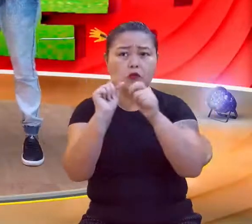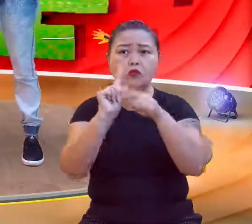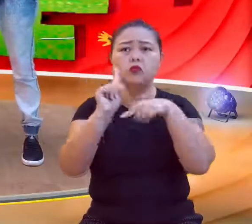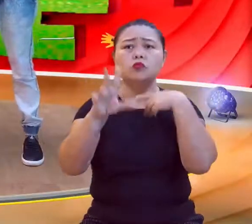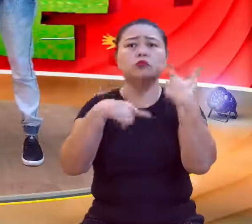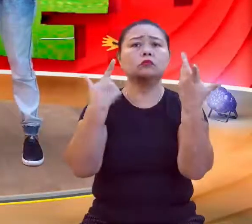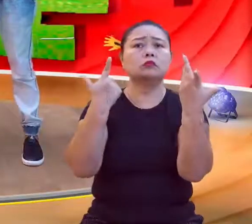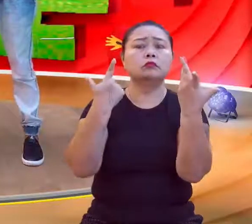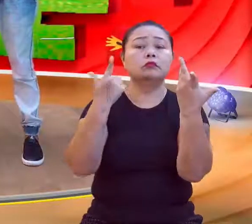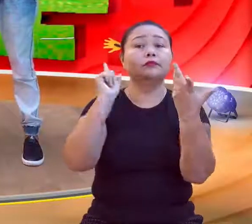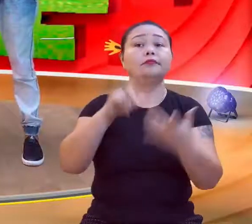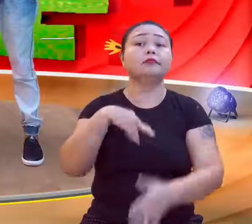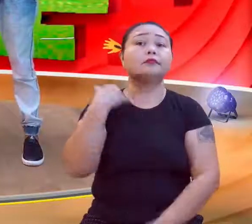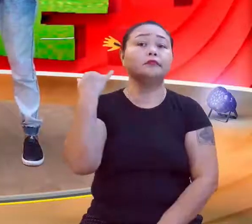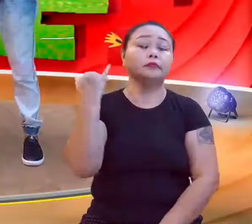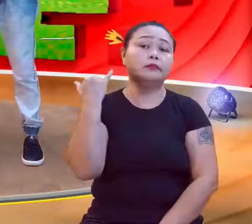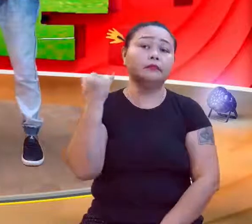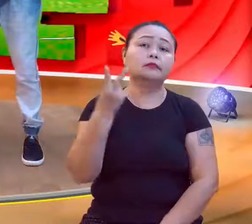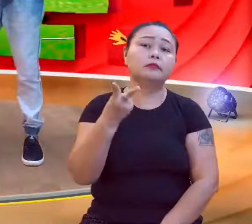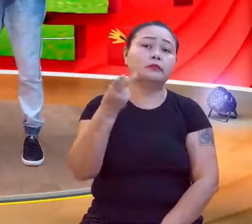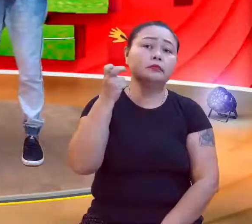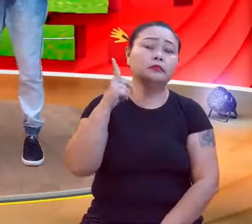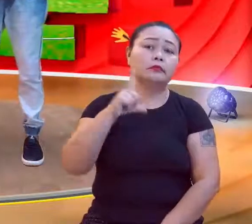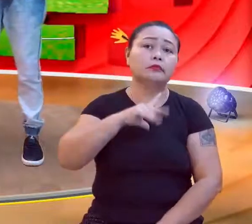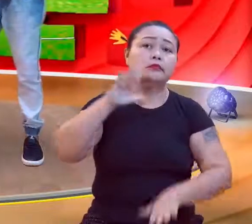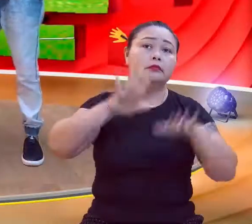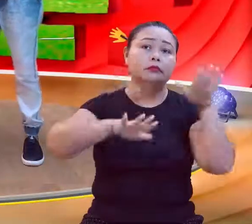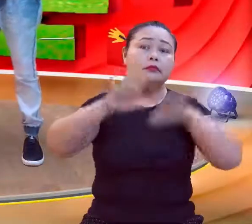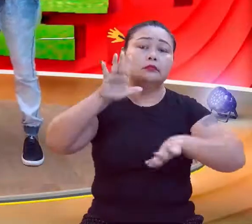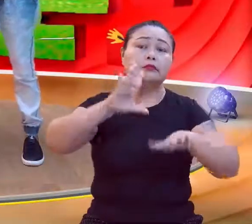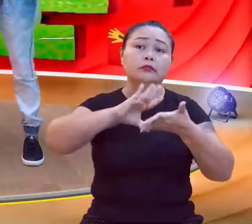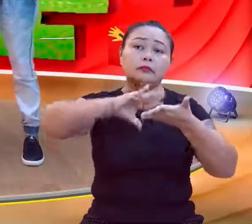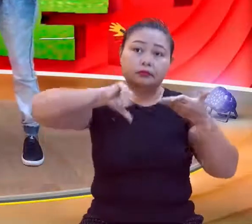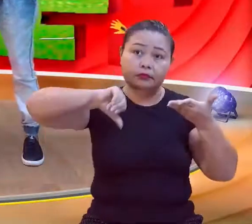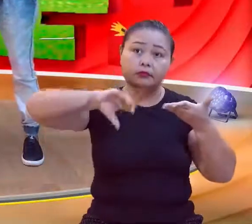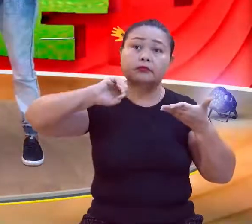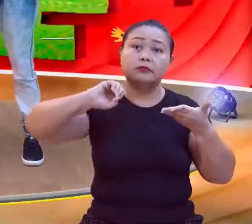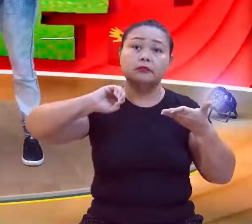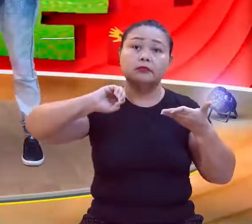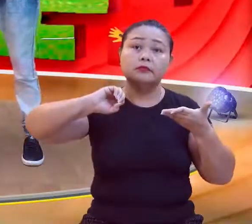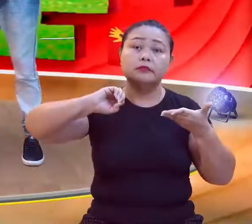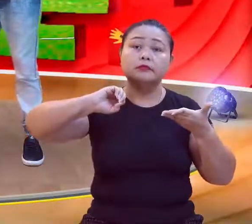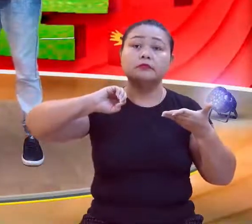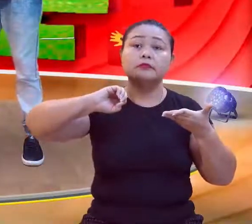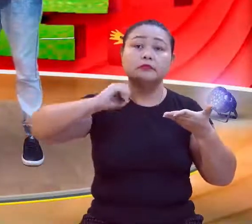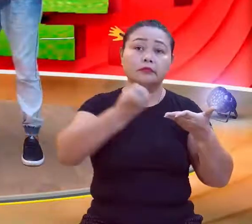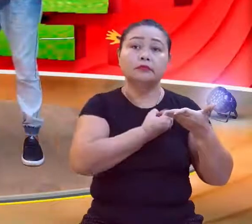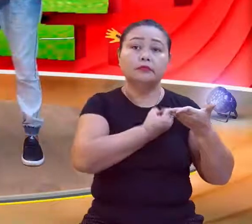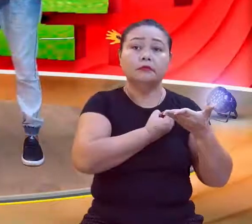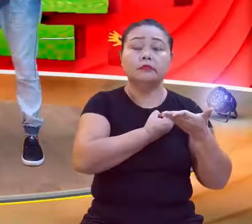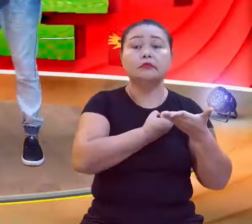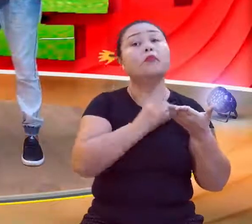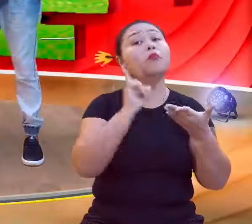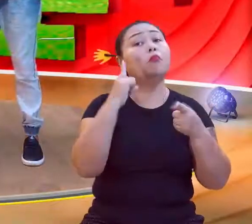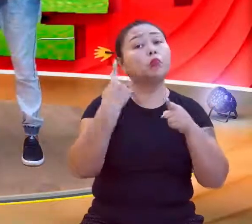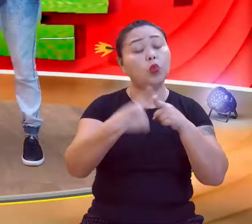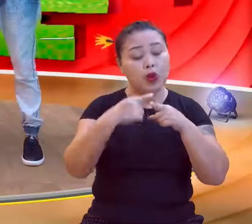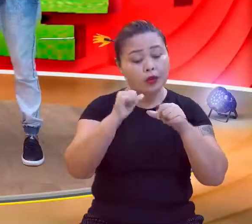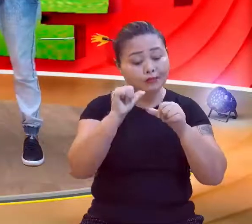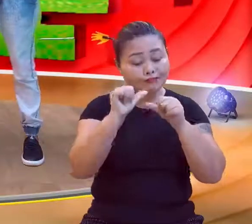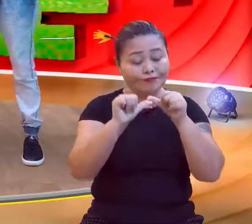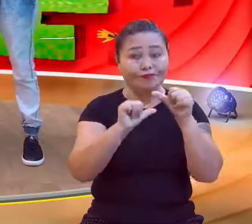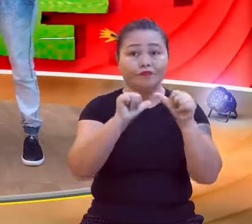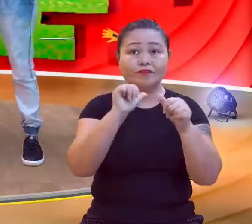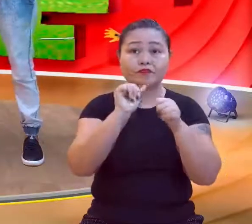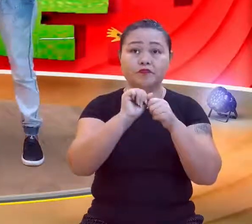importante. Você percebeu que em algumas situações nós excluímos o zero? Porque muda muita coisa. Por exemplo, os